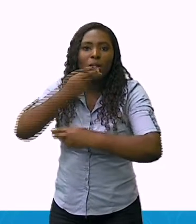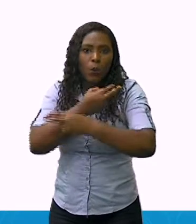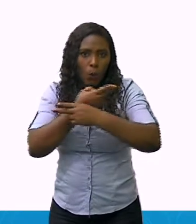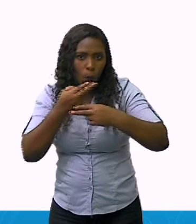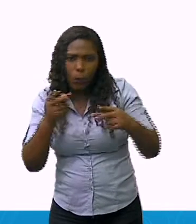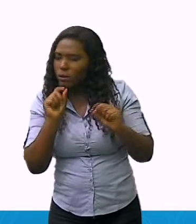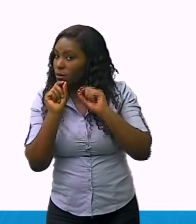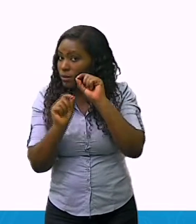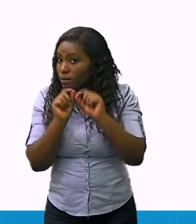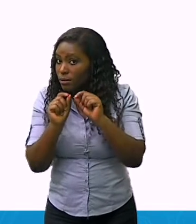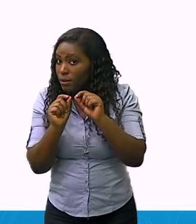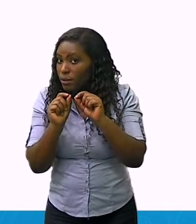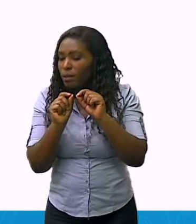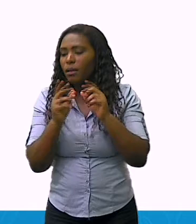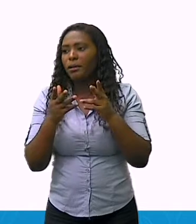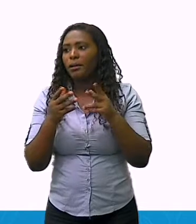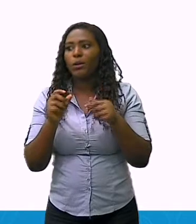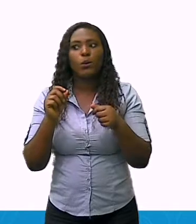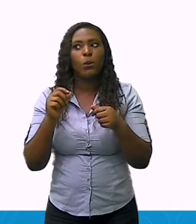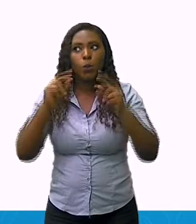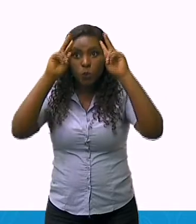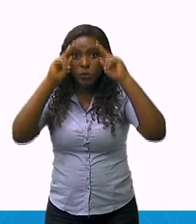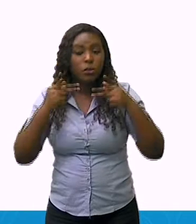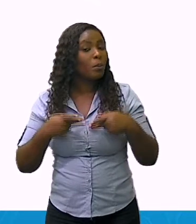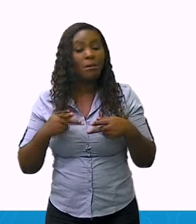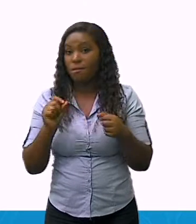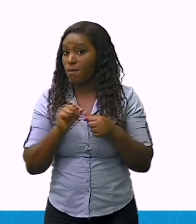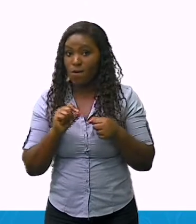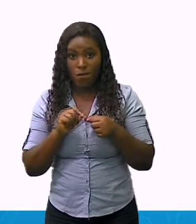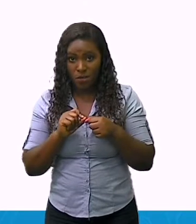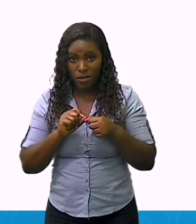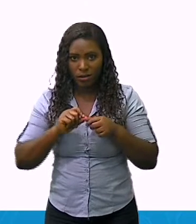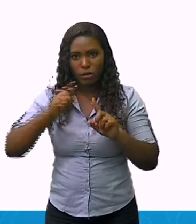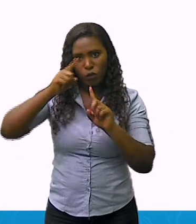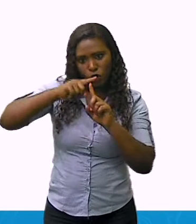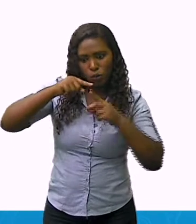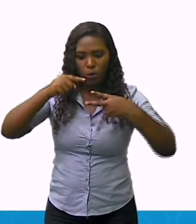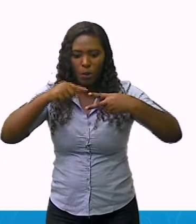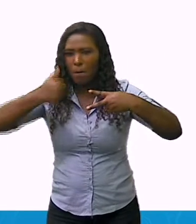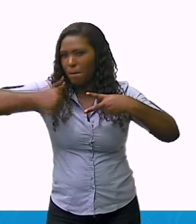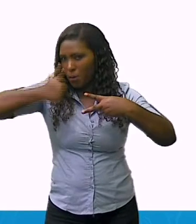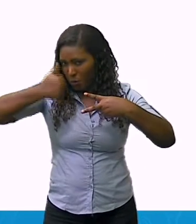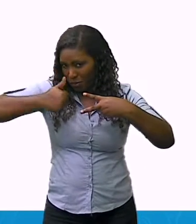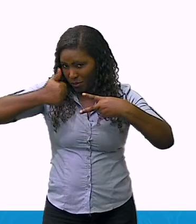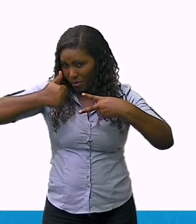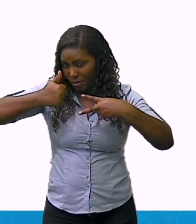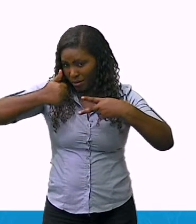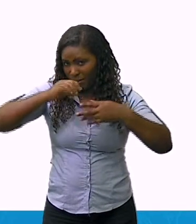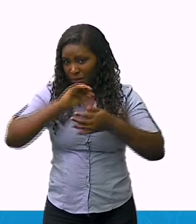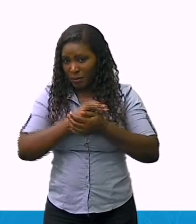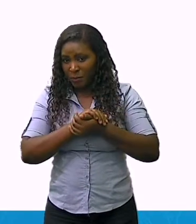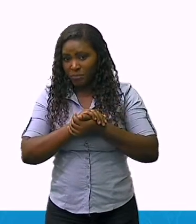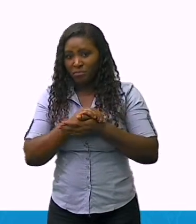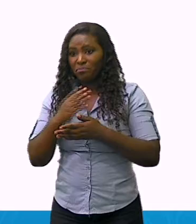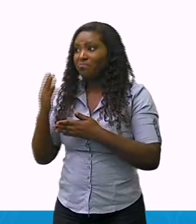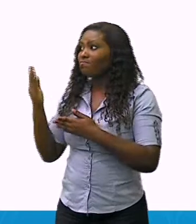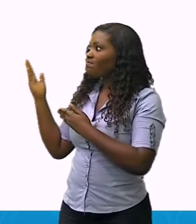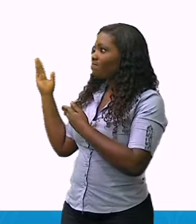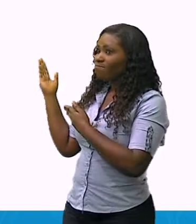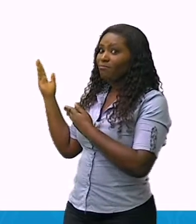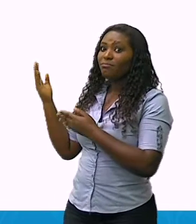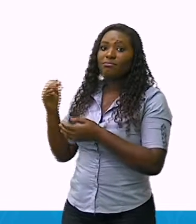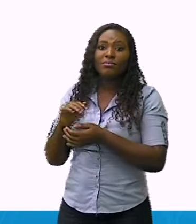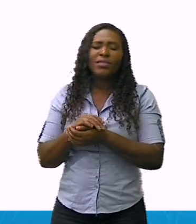naturais, uma vez que existe, de certa forma, alguma interferência humana